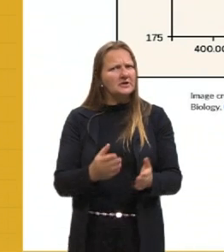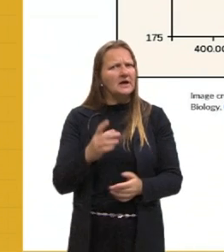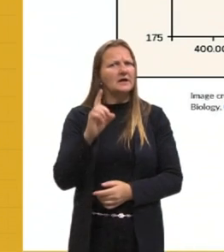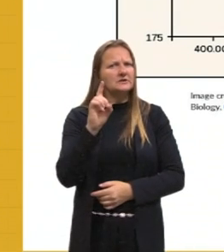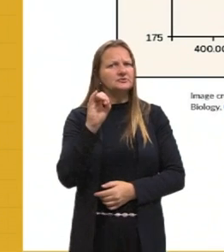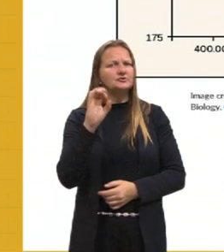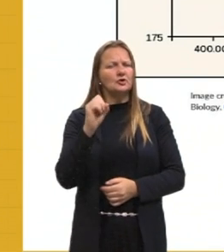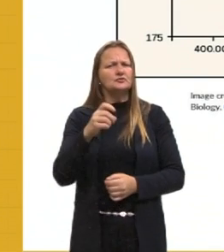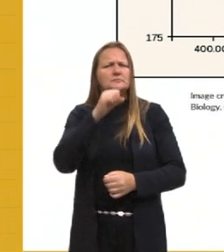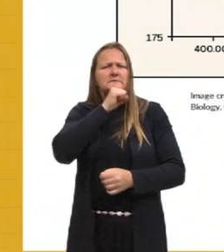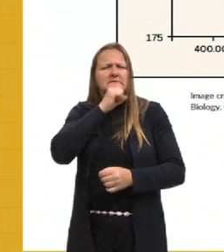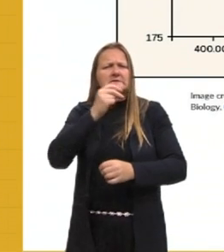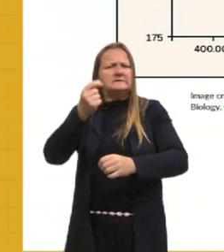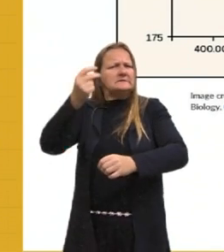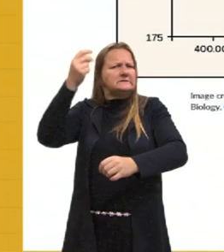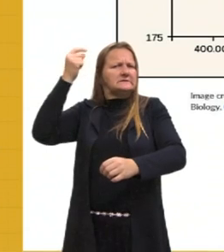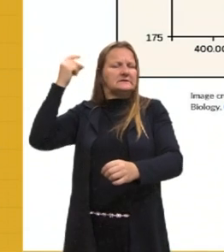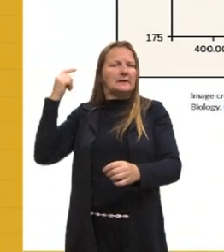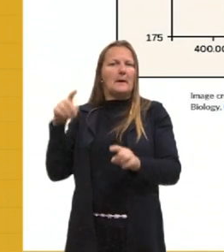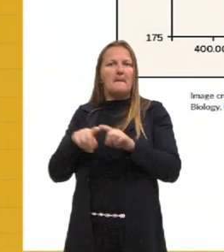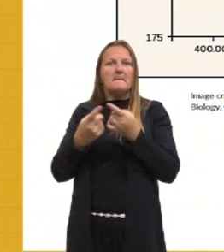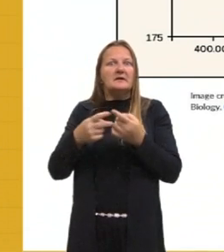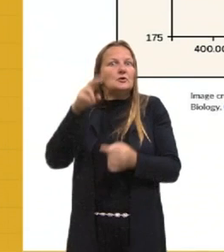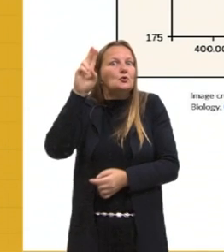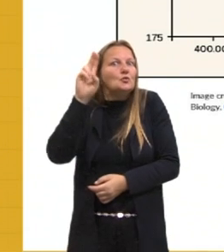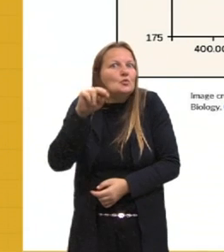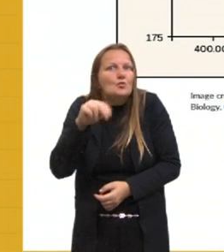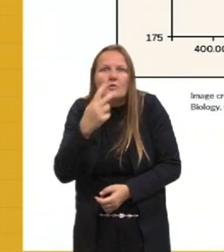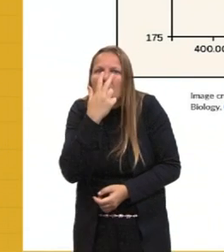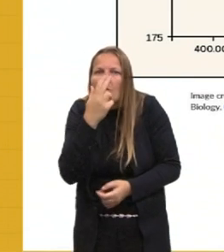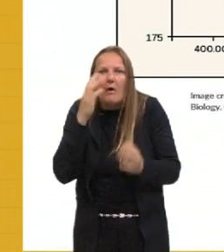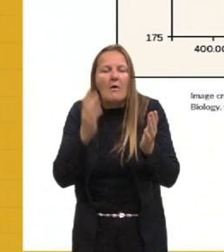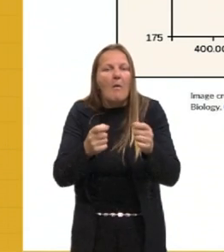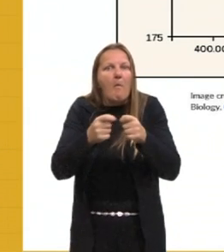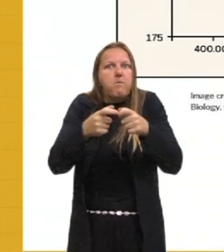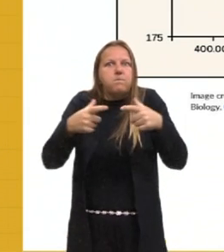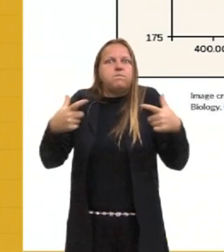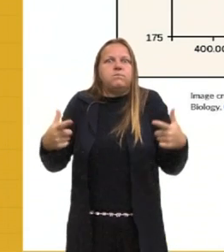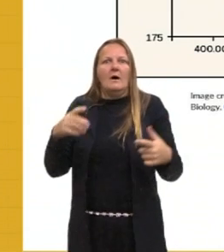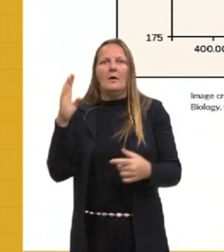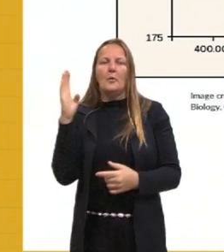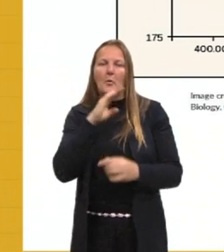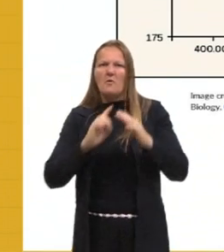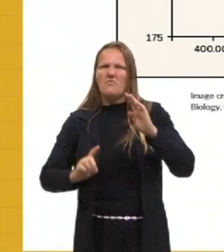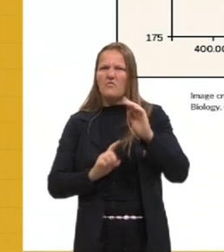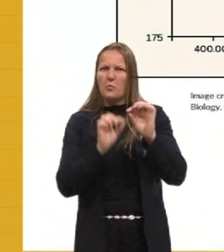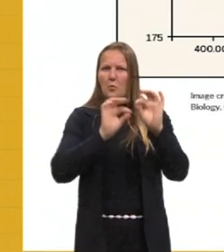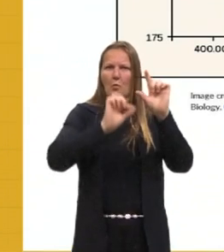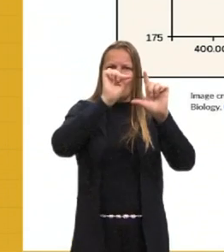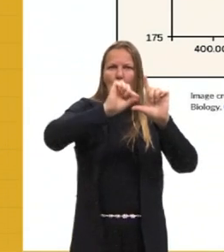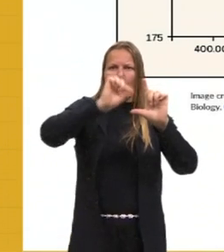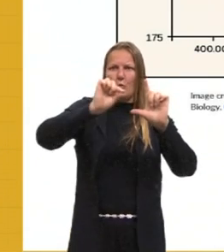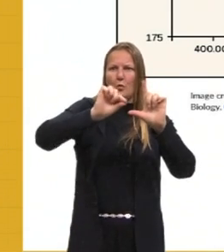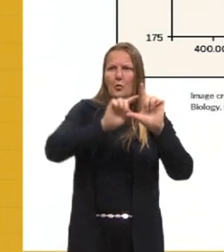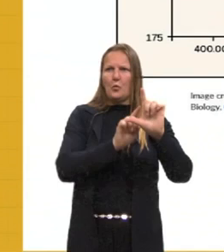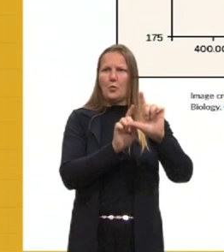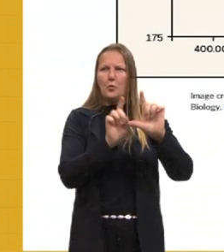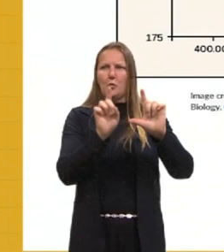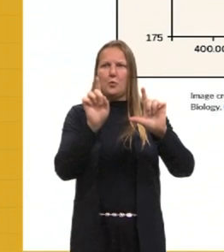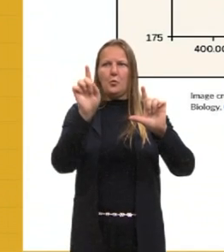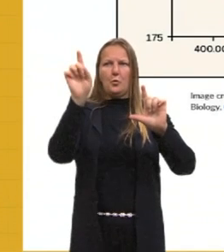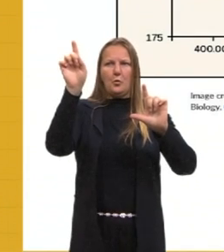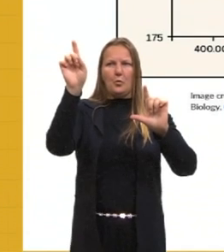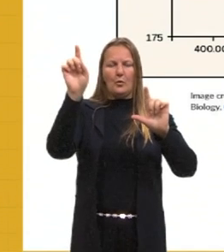no passado, tá? Mas jamais se observou aumento tão rápido da concentração do gás estufa, da